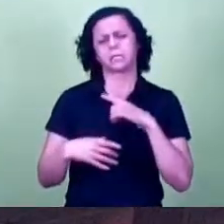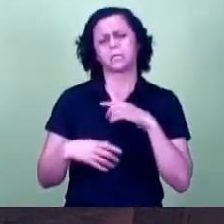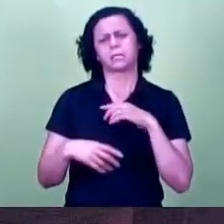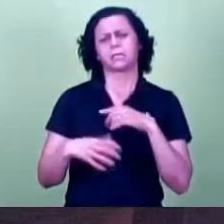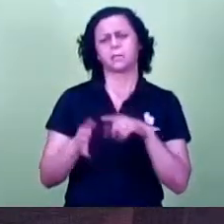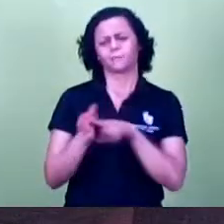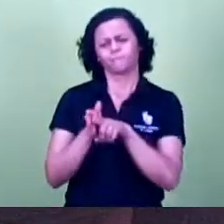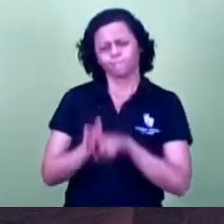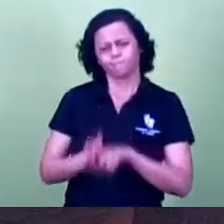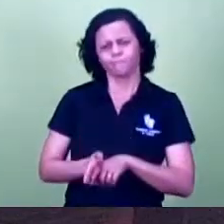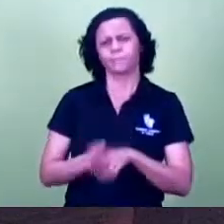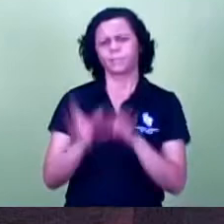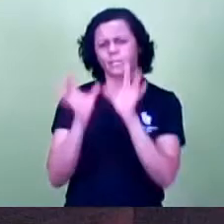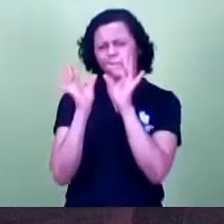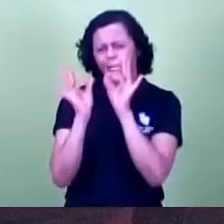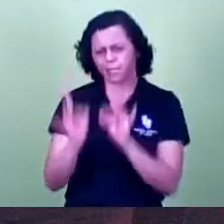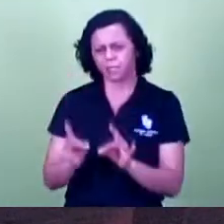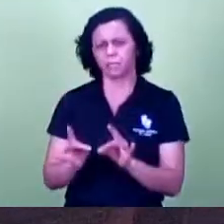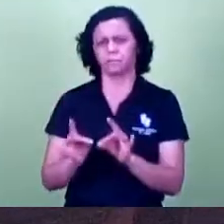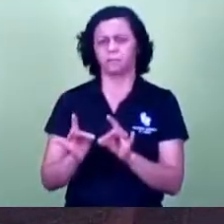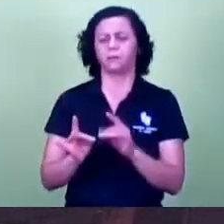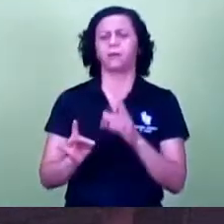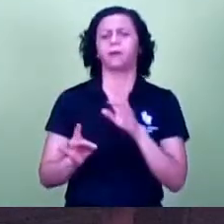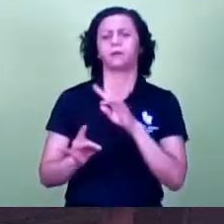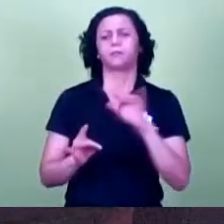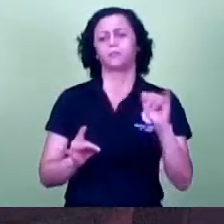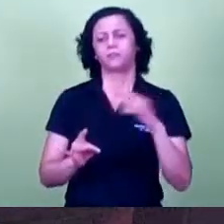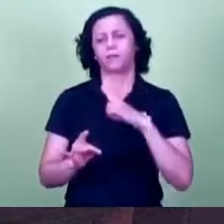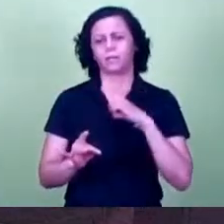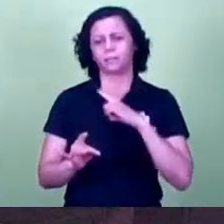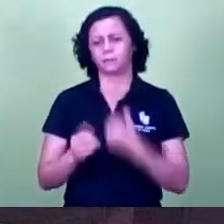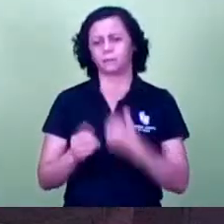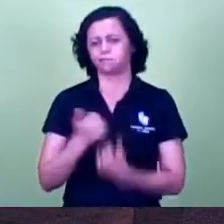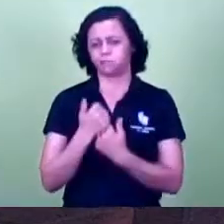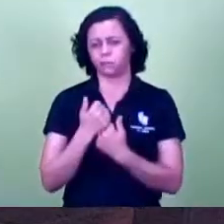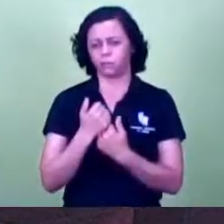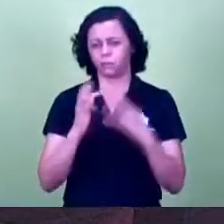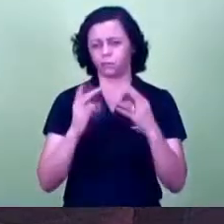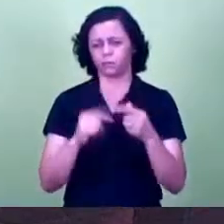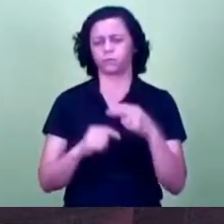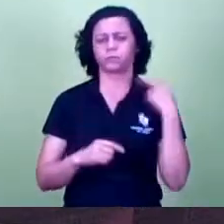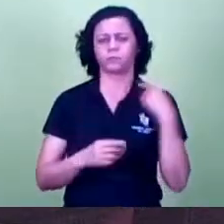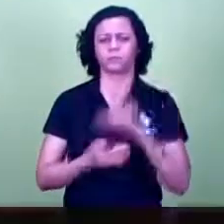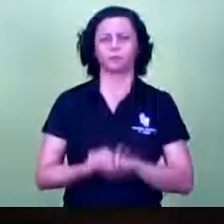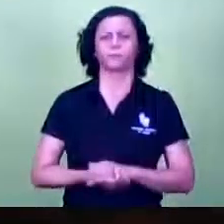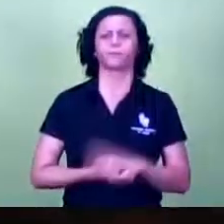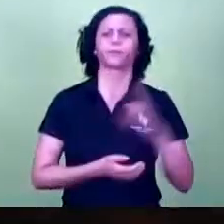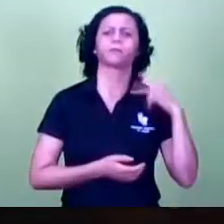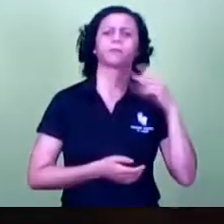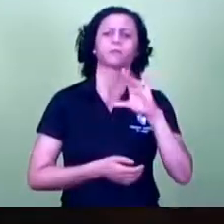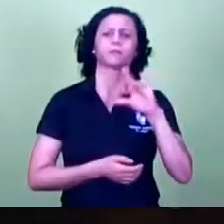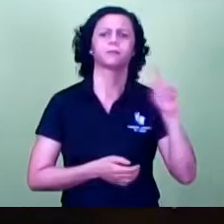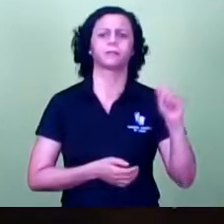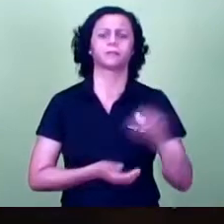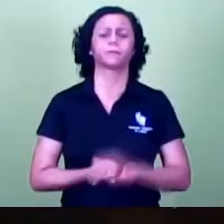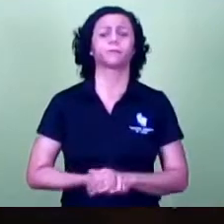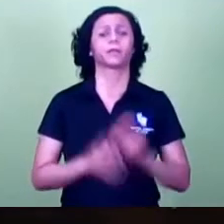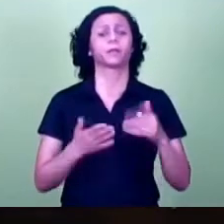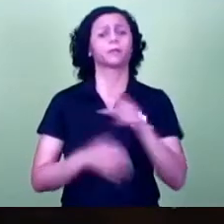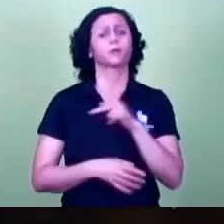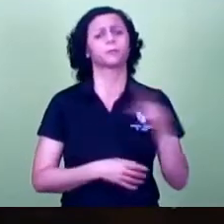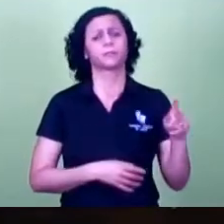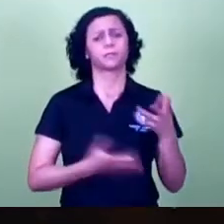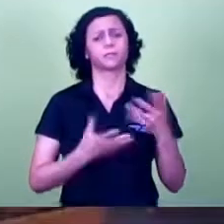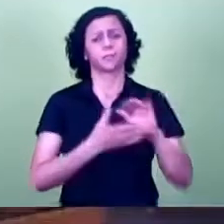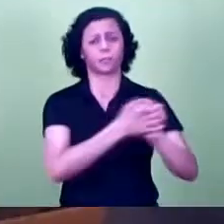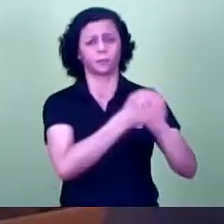minuciosa isso vai dar subsídio para os vereadores e as vereadoras para o vereador Círia não presidente então quero dar os